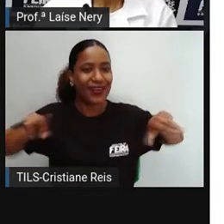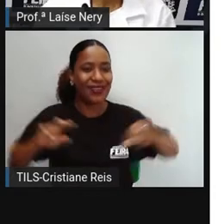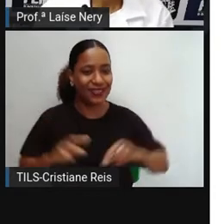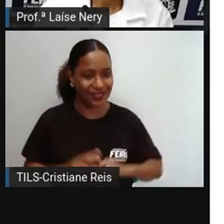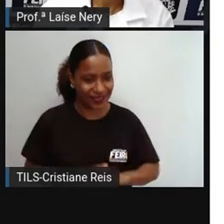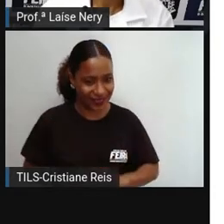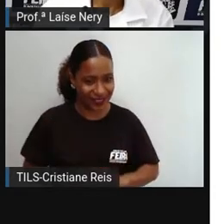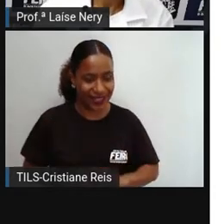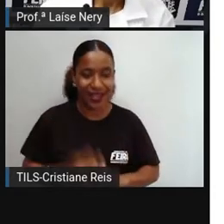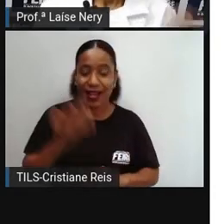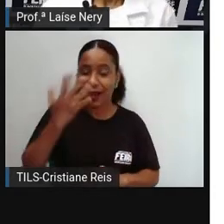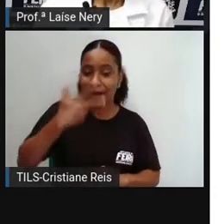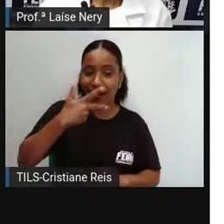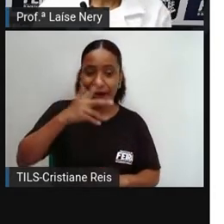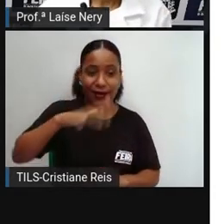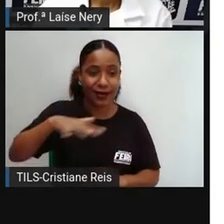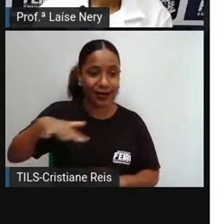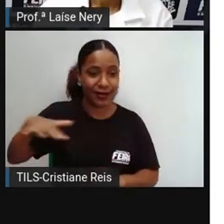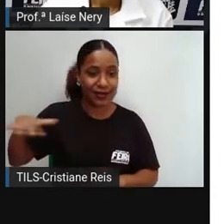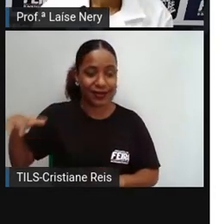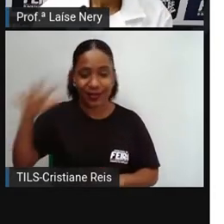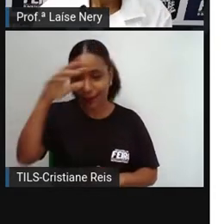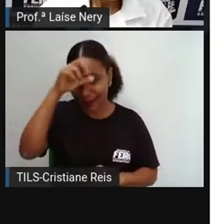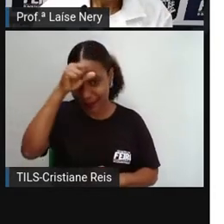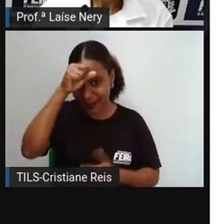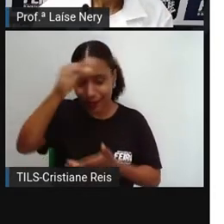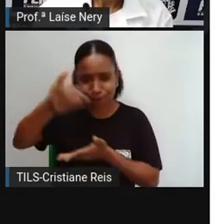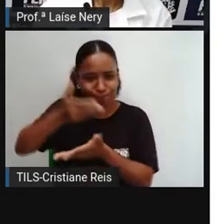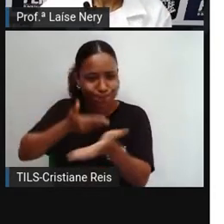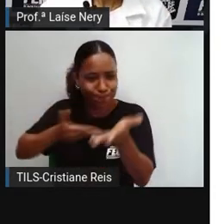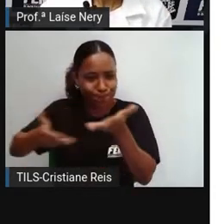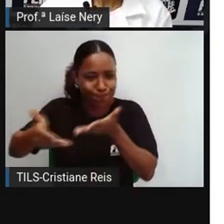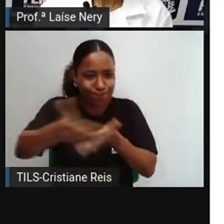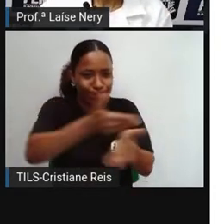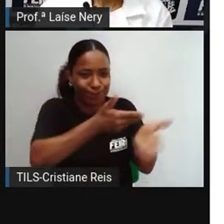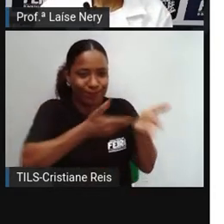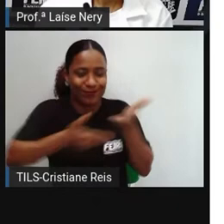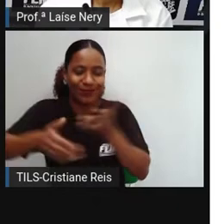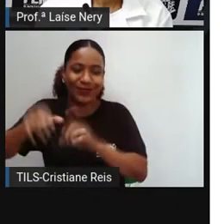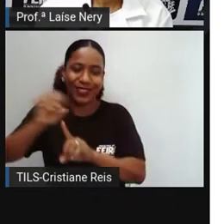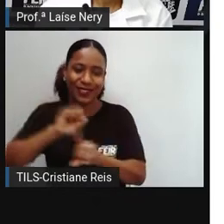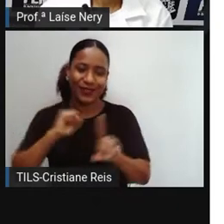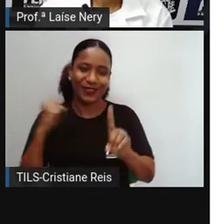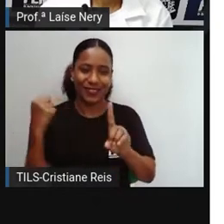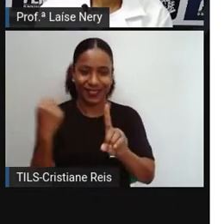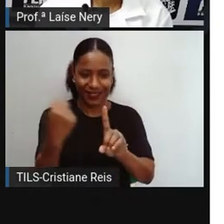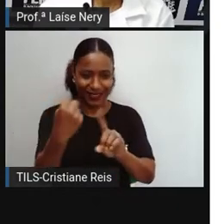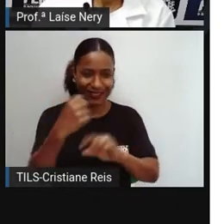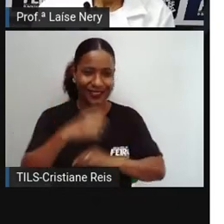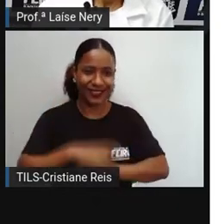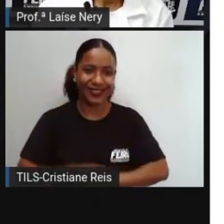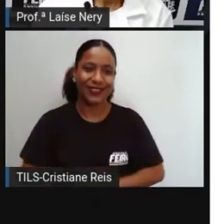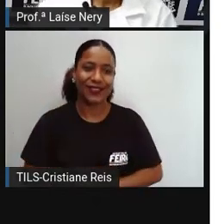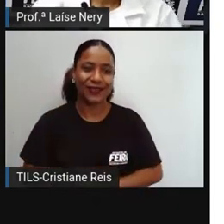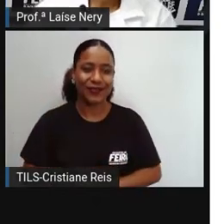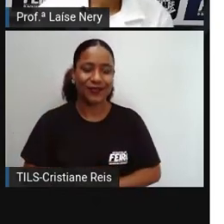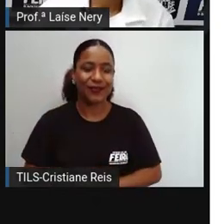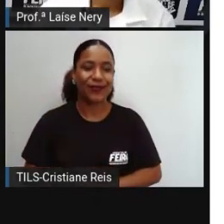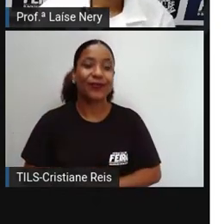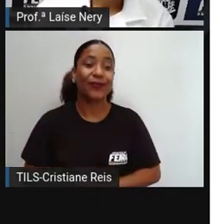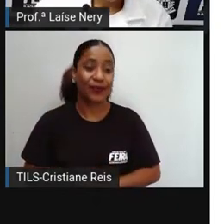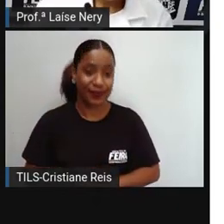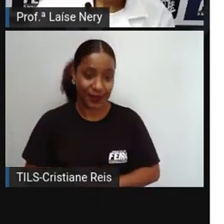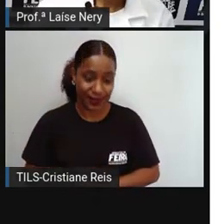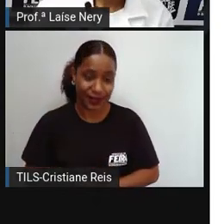para sobreviver e para viver em sociedade. Então, aí acontece realmente um grande